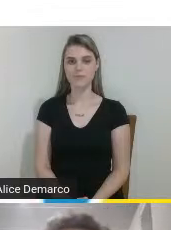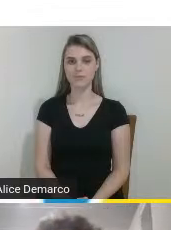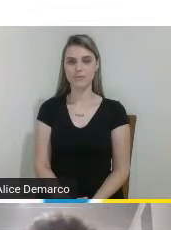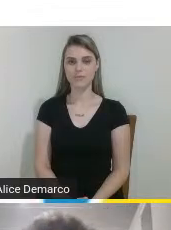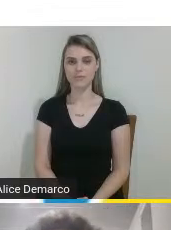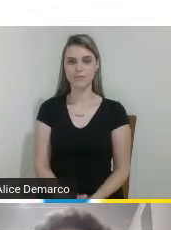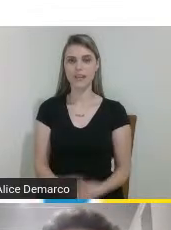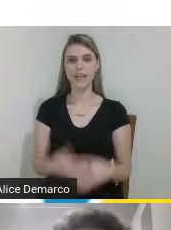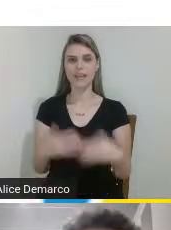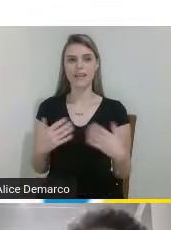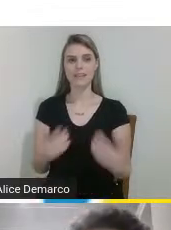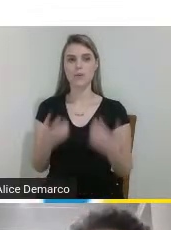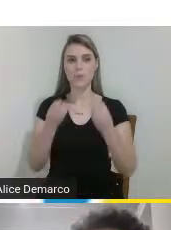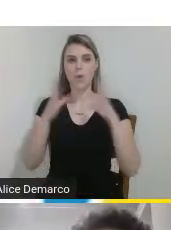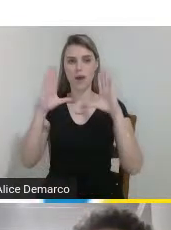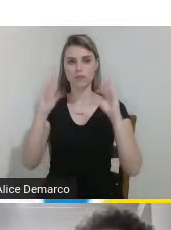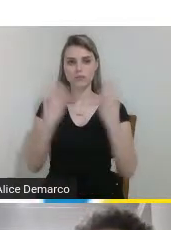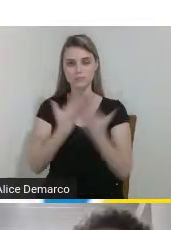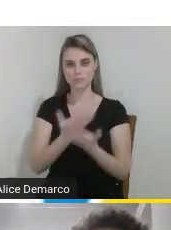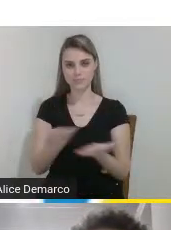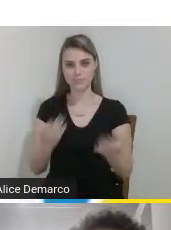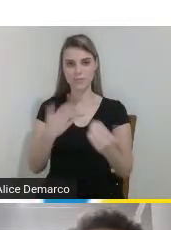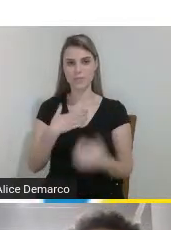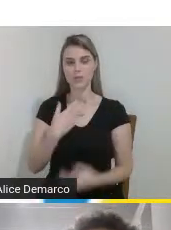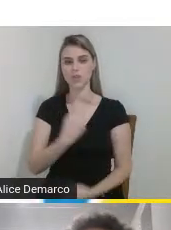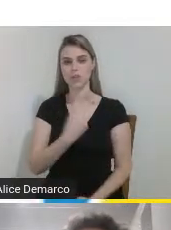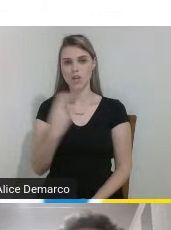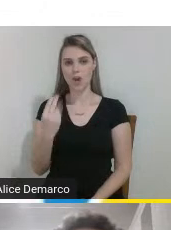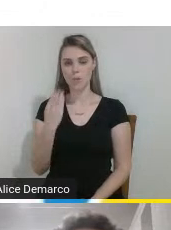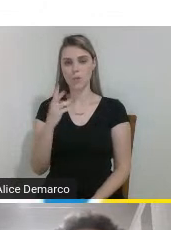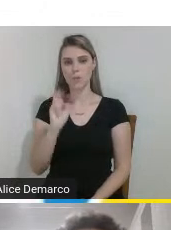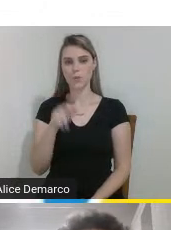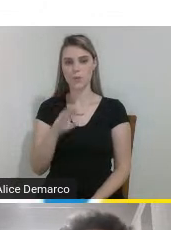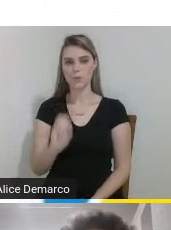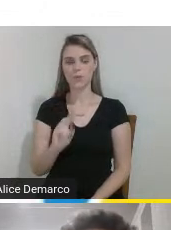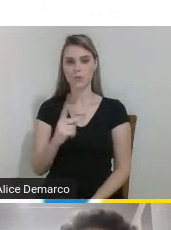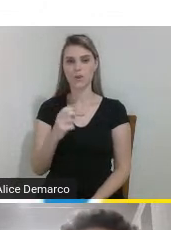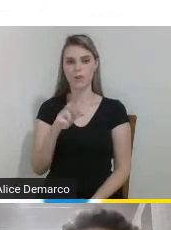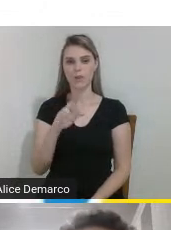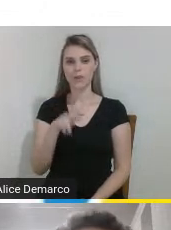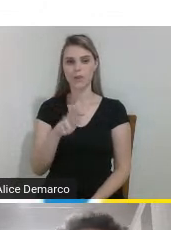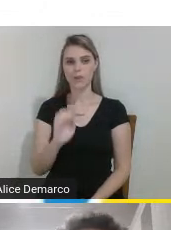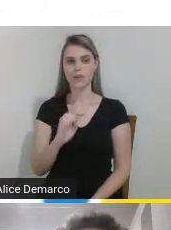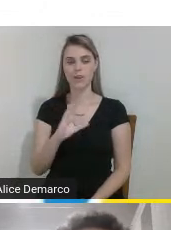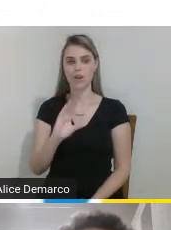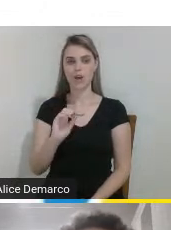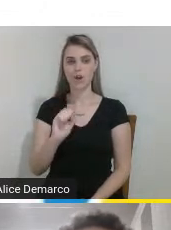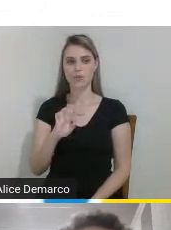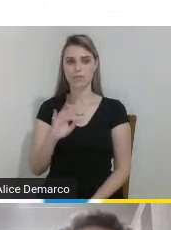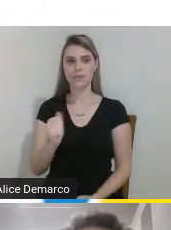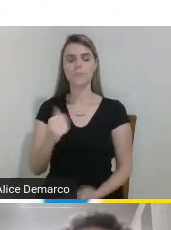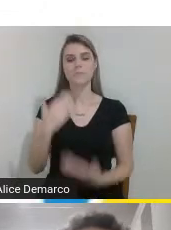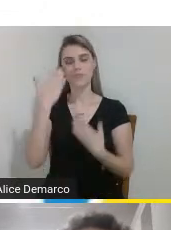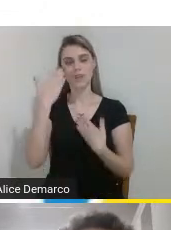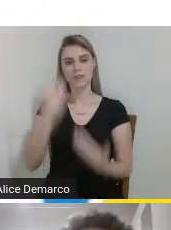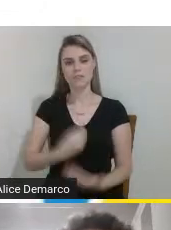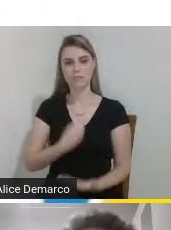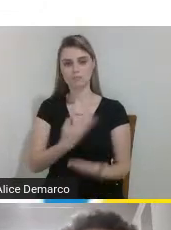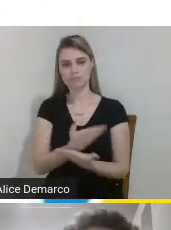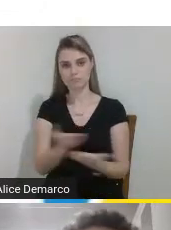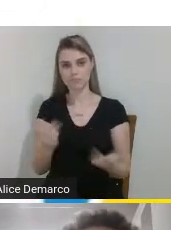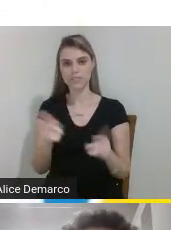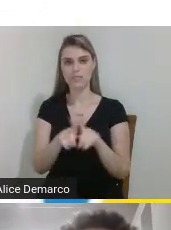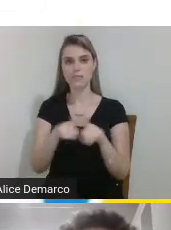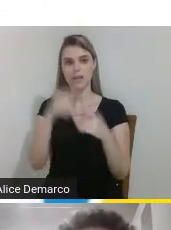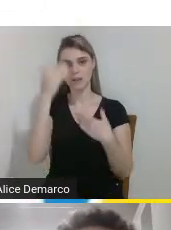Então boa noite a todos meu nome é Bruno Henrique da Costa primeiro eu gostaria de agradecer a presença de todos e agradecer o convite para estar